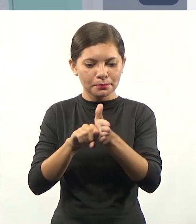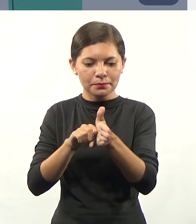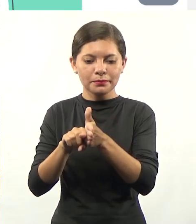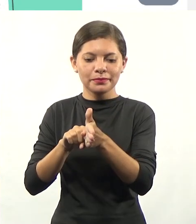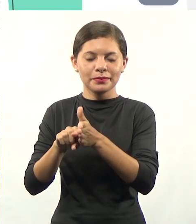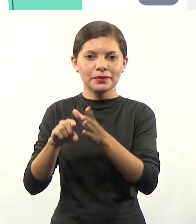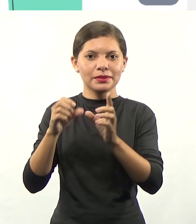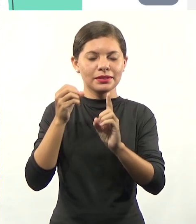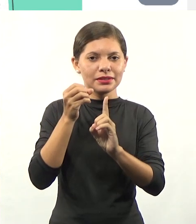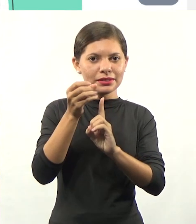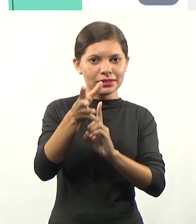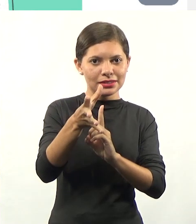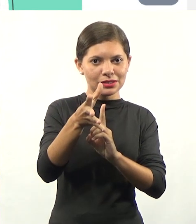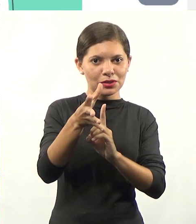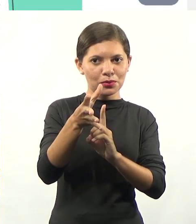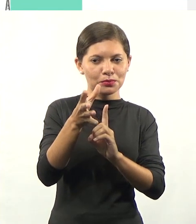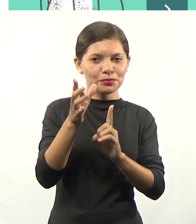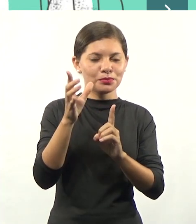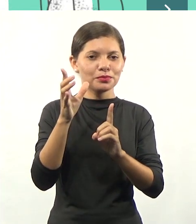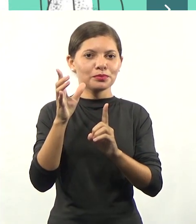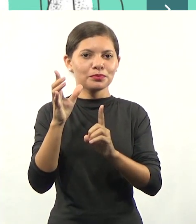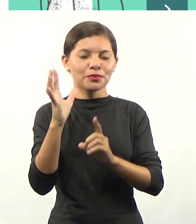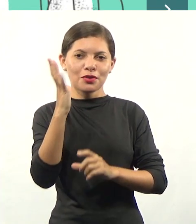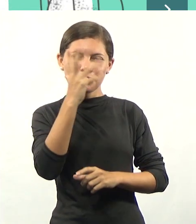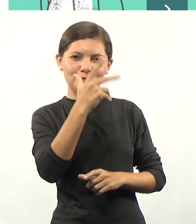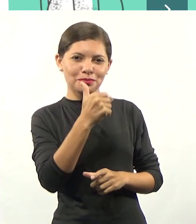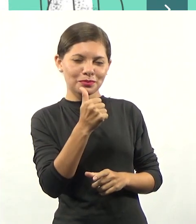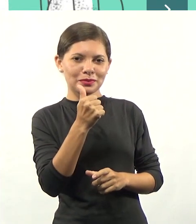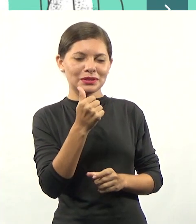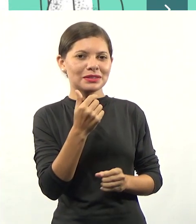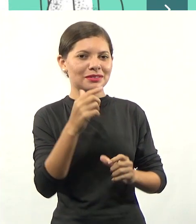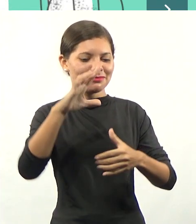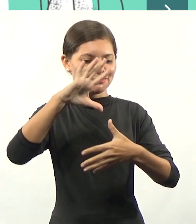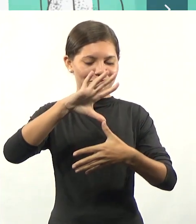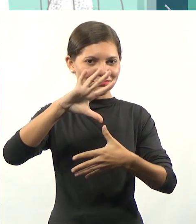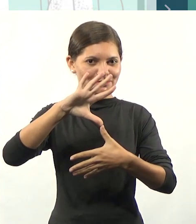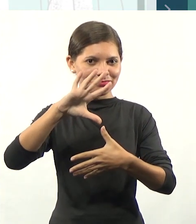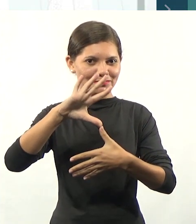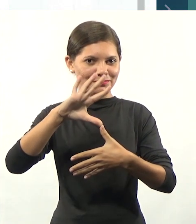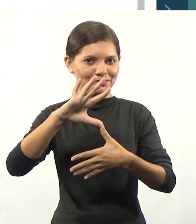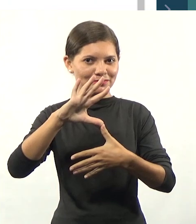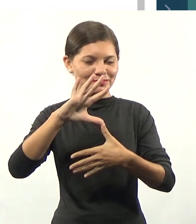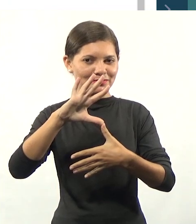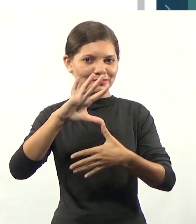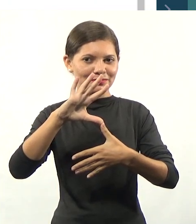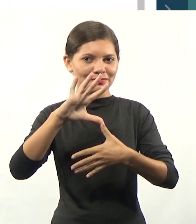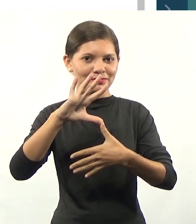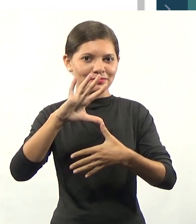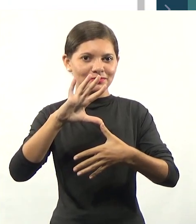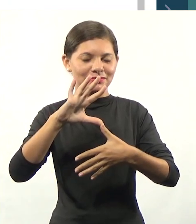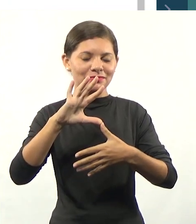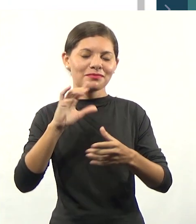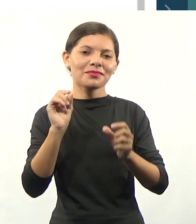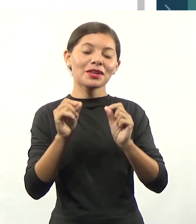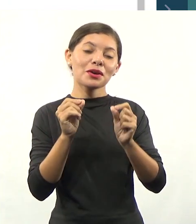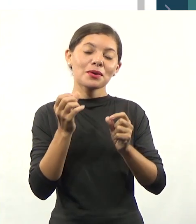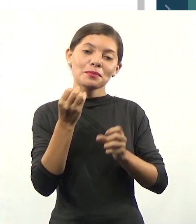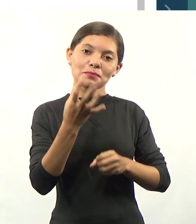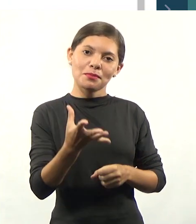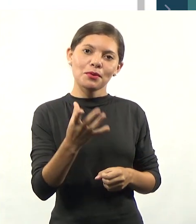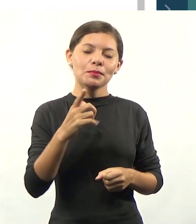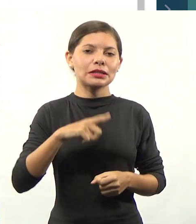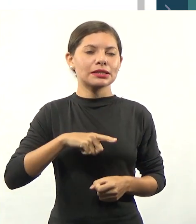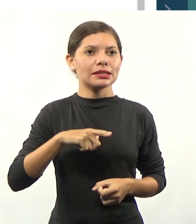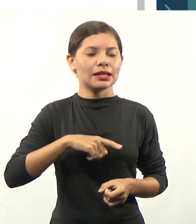tudo, né? Ficou lindo esse mapinha, fala a verdade, né? Ah, ficou muito fofo. Bom, mas existem algumas